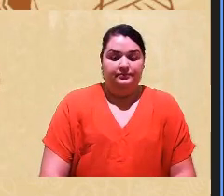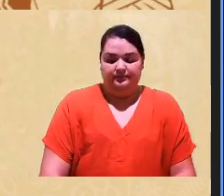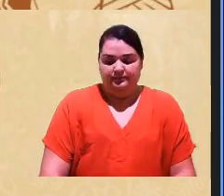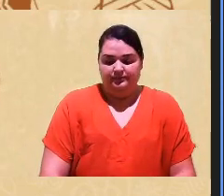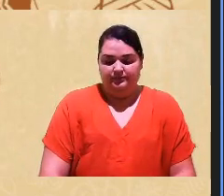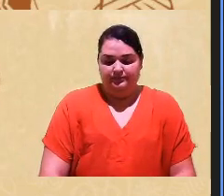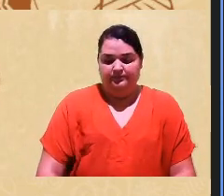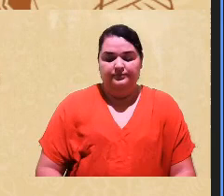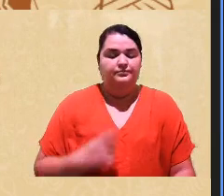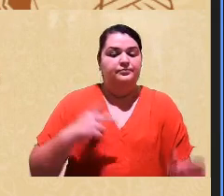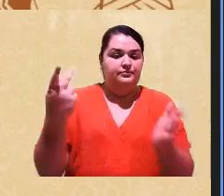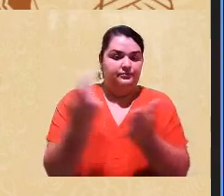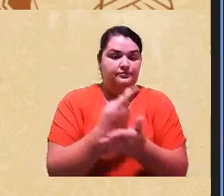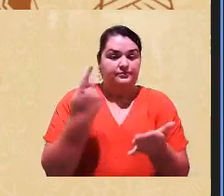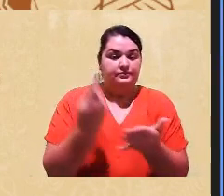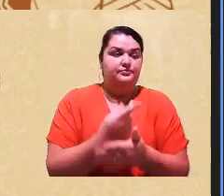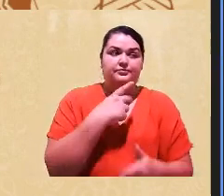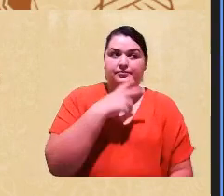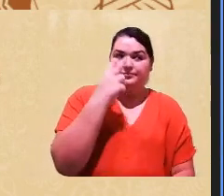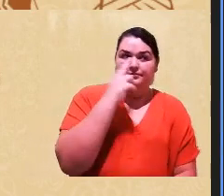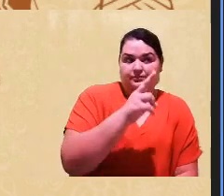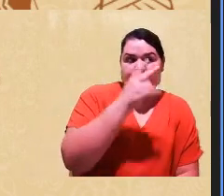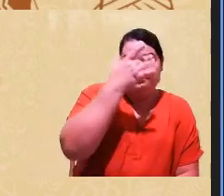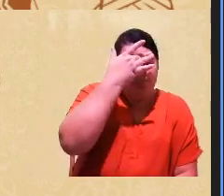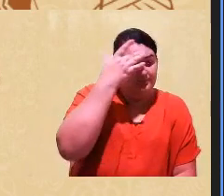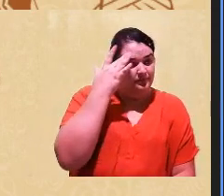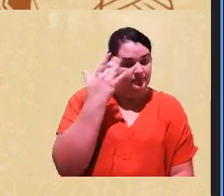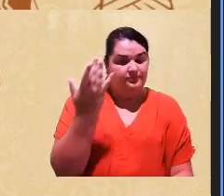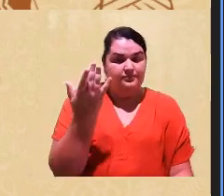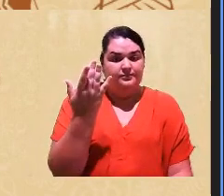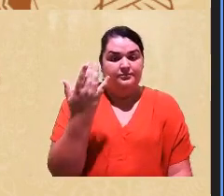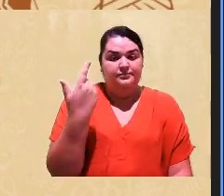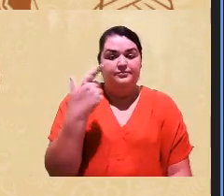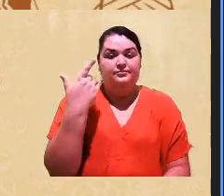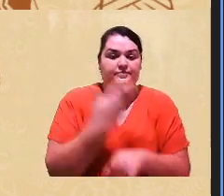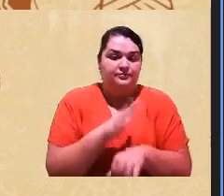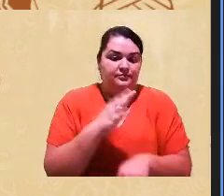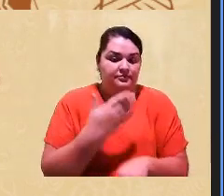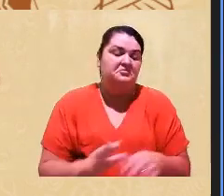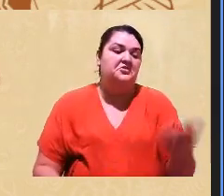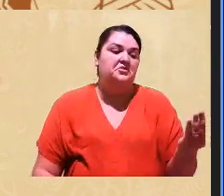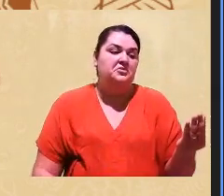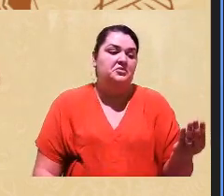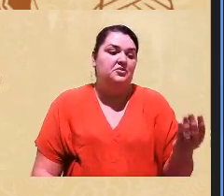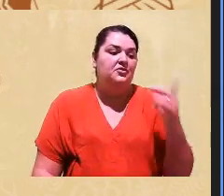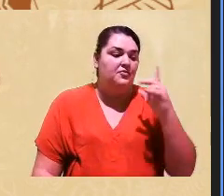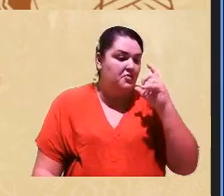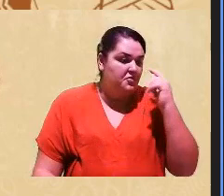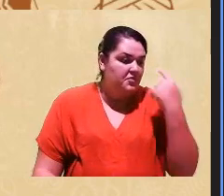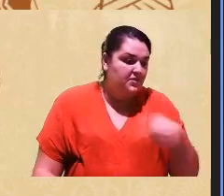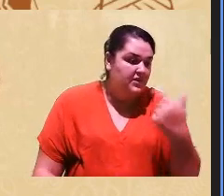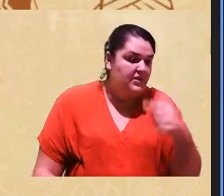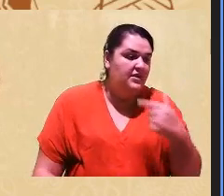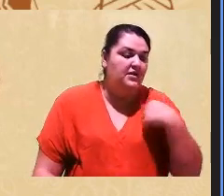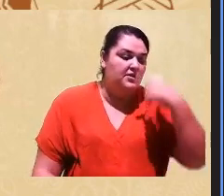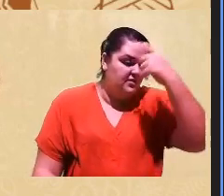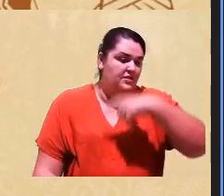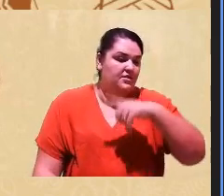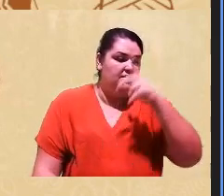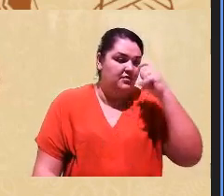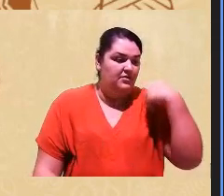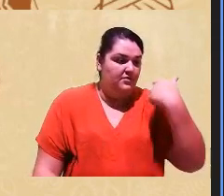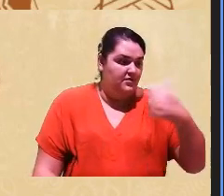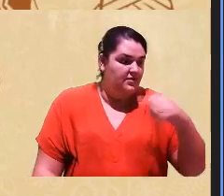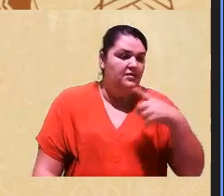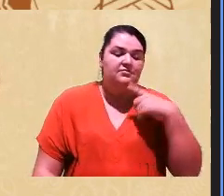casos em que você olha o candidato, veja, eu não tive nenhum treinamento de foto, não sou fotógrafo, não sou da área,